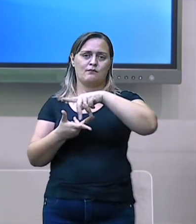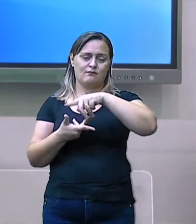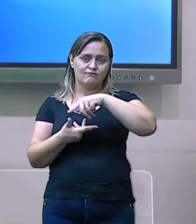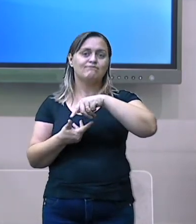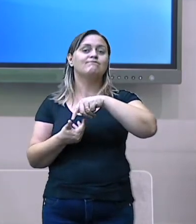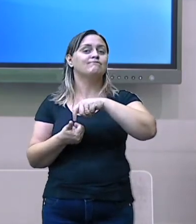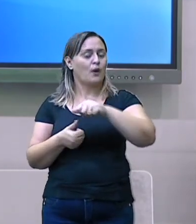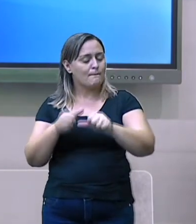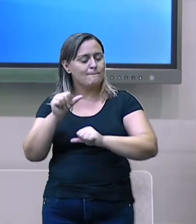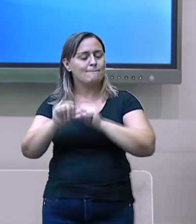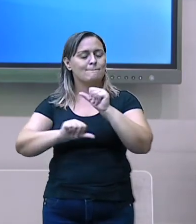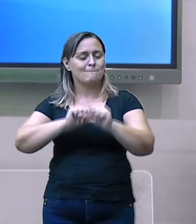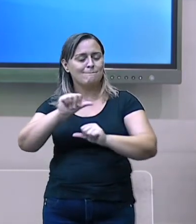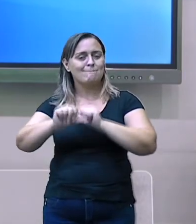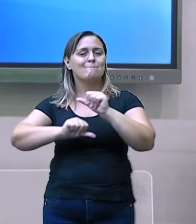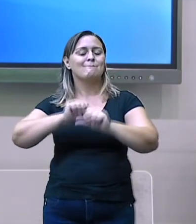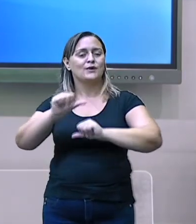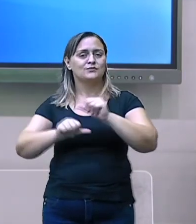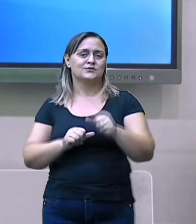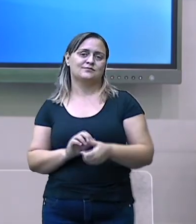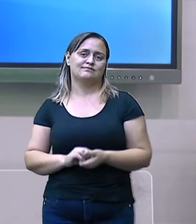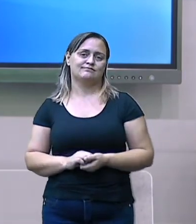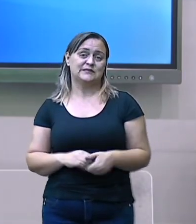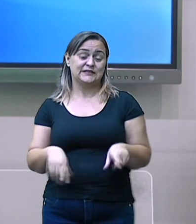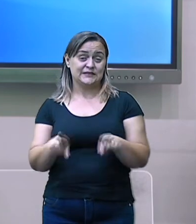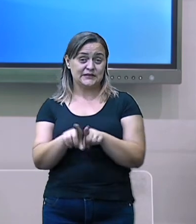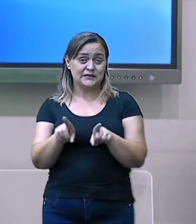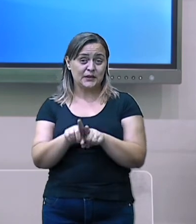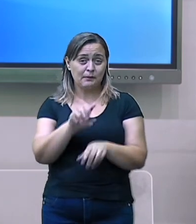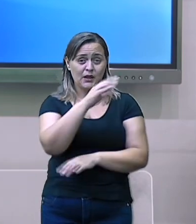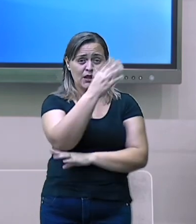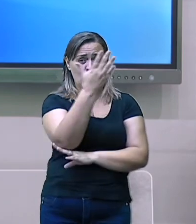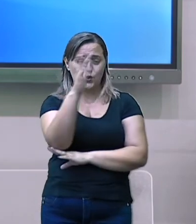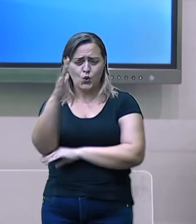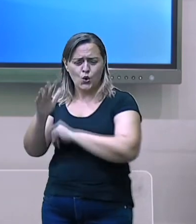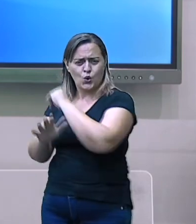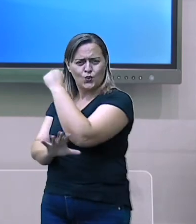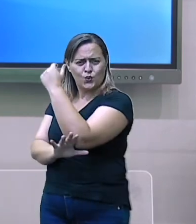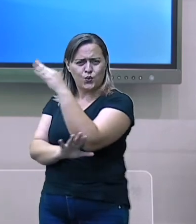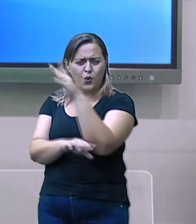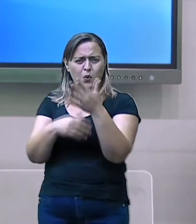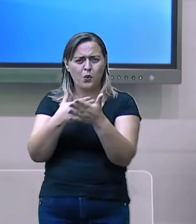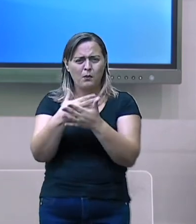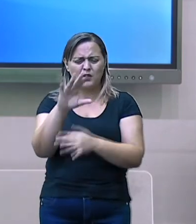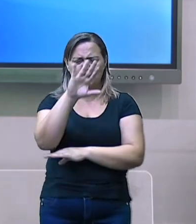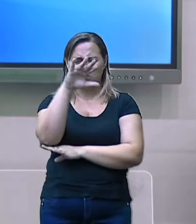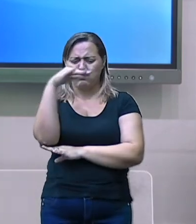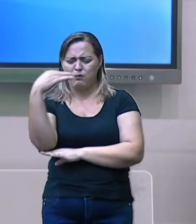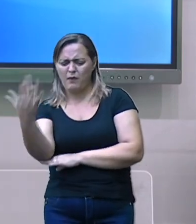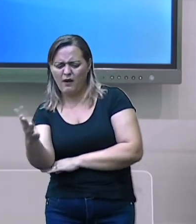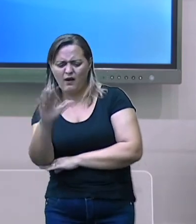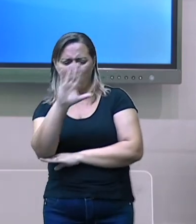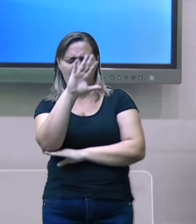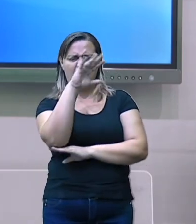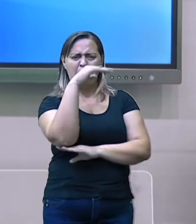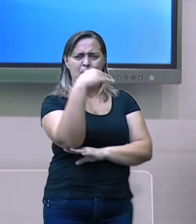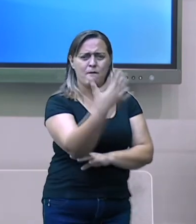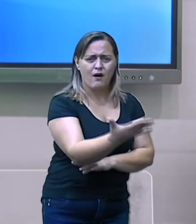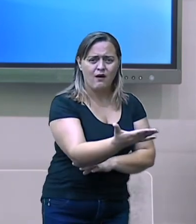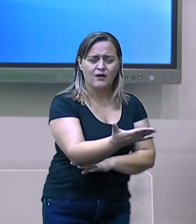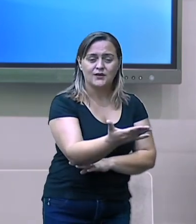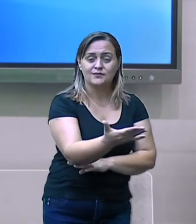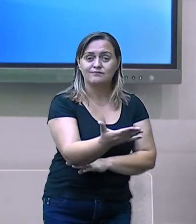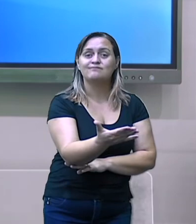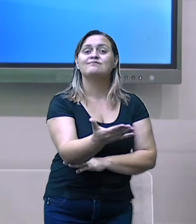A destruição das florestas, as ações humanas